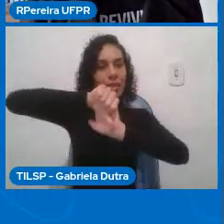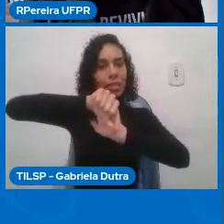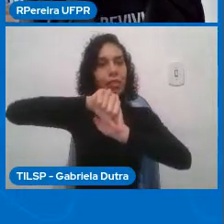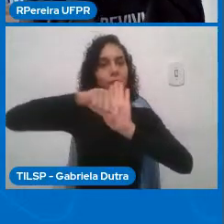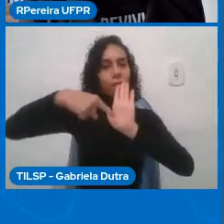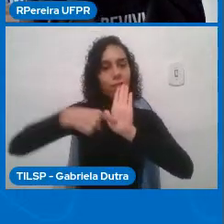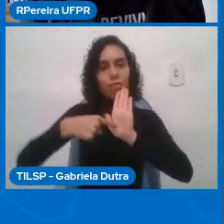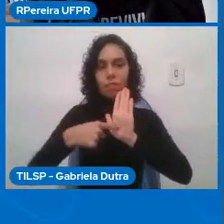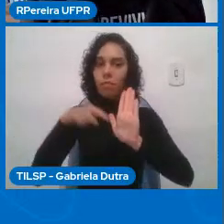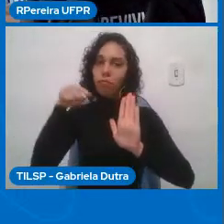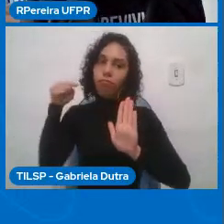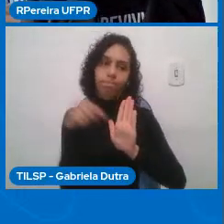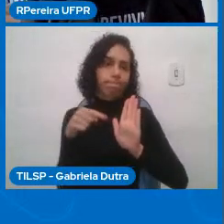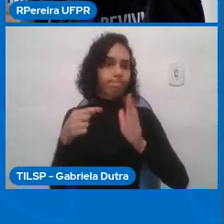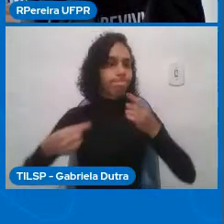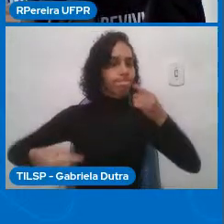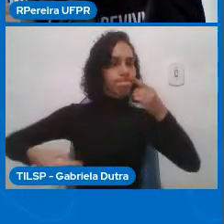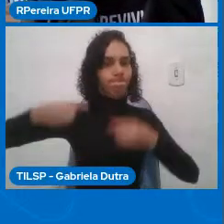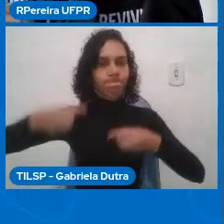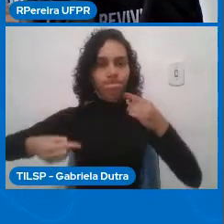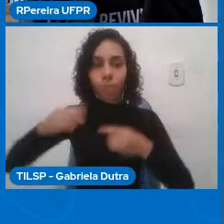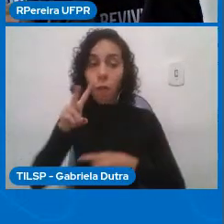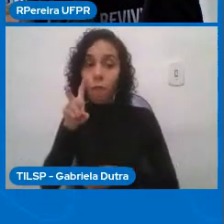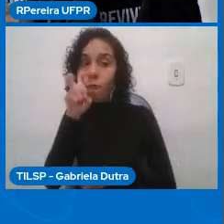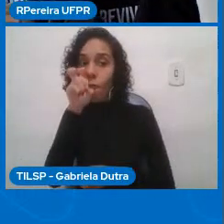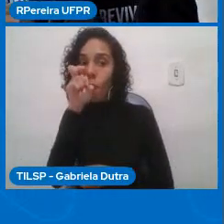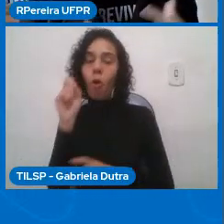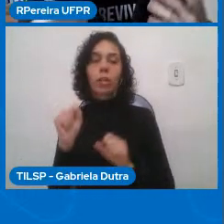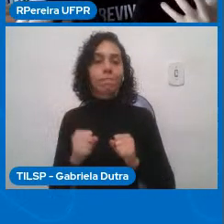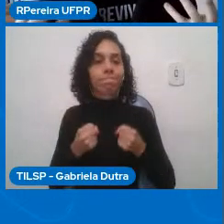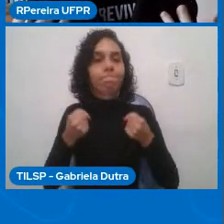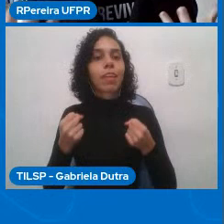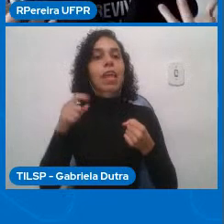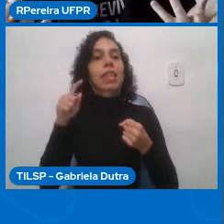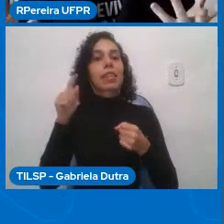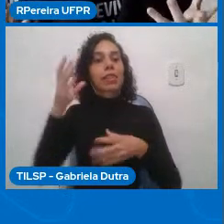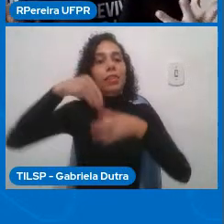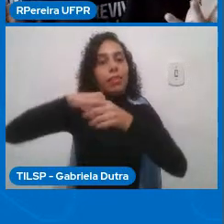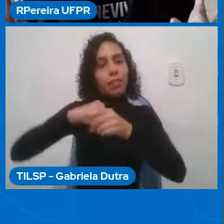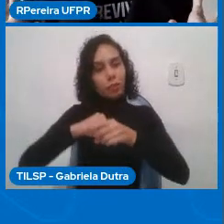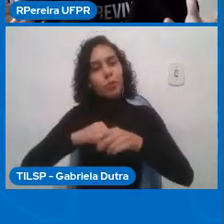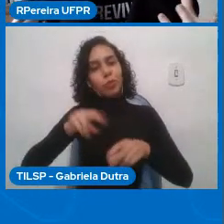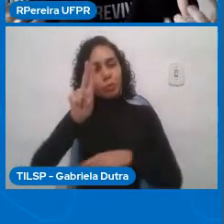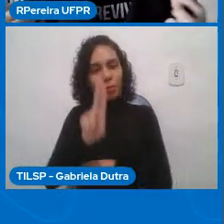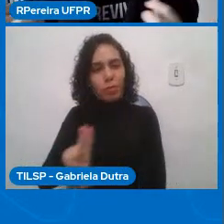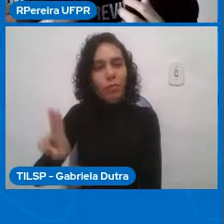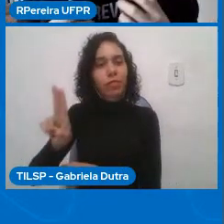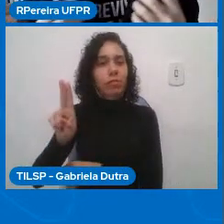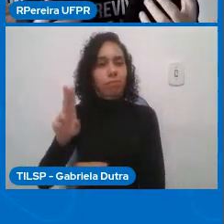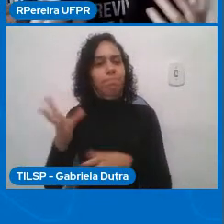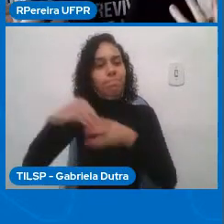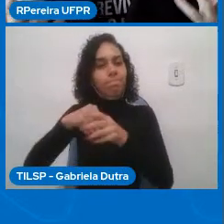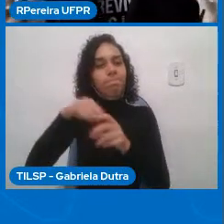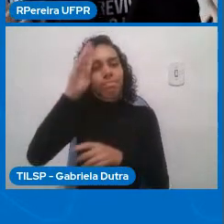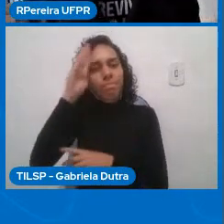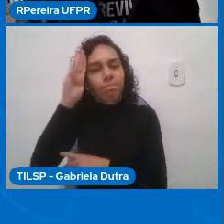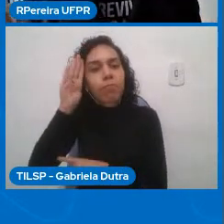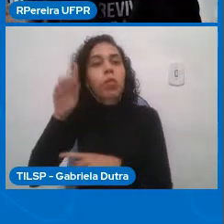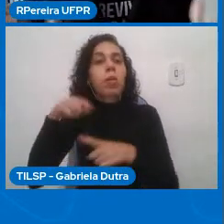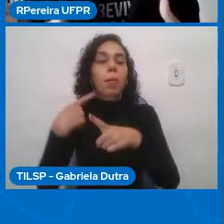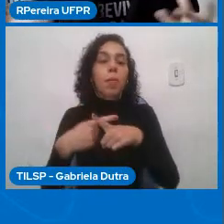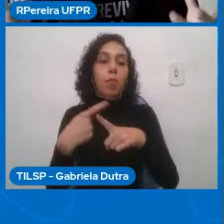debate muito forte da comunidade acadêmica e os autores ainda se manifestaram que eles estavam